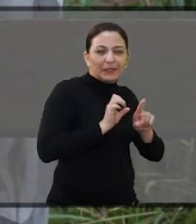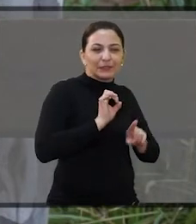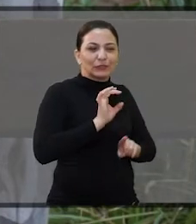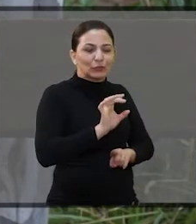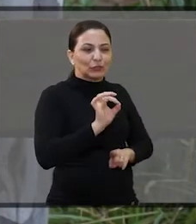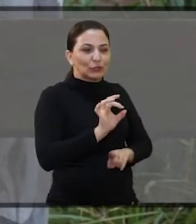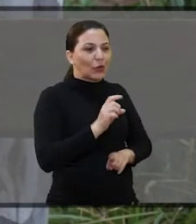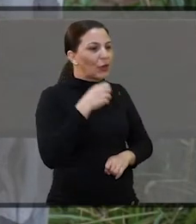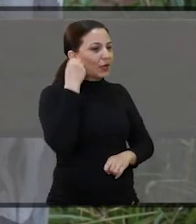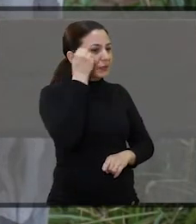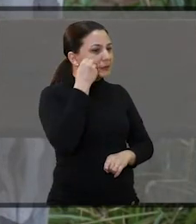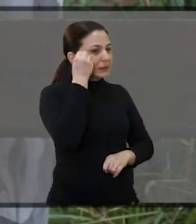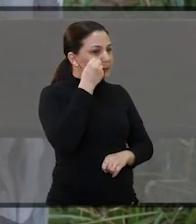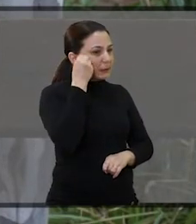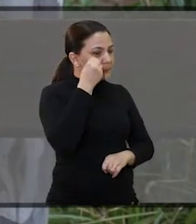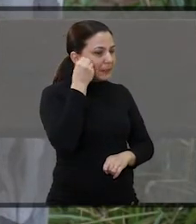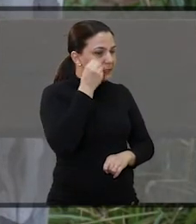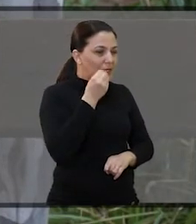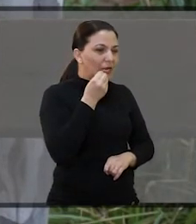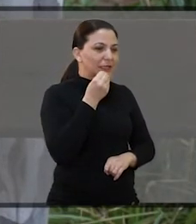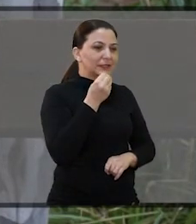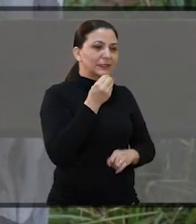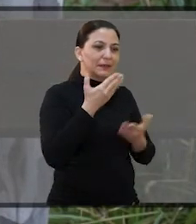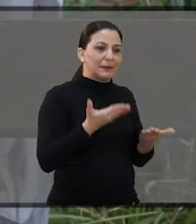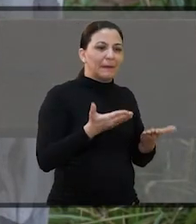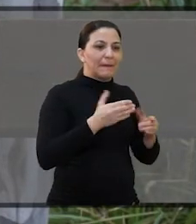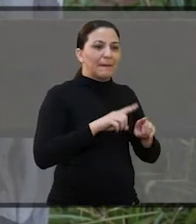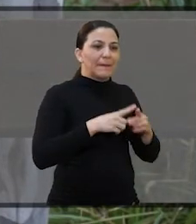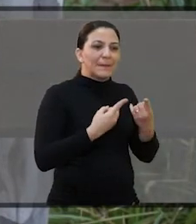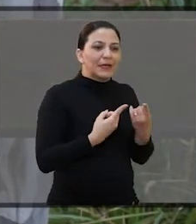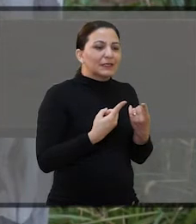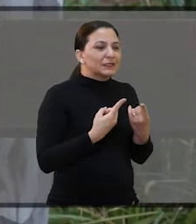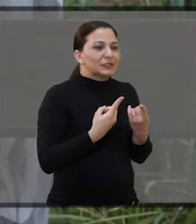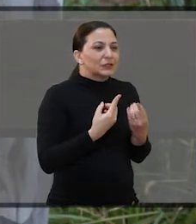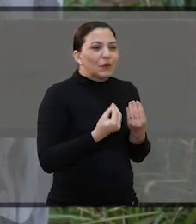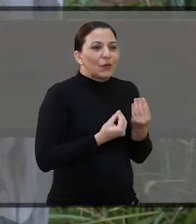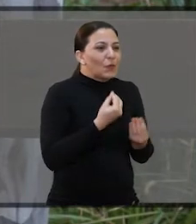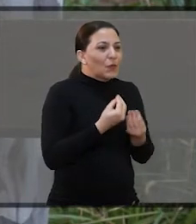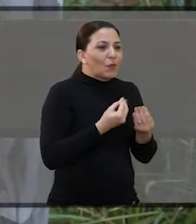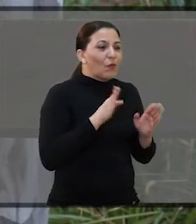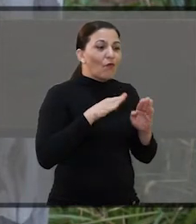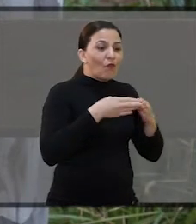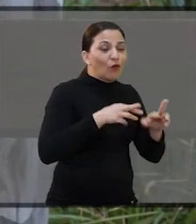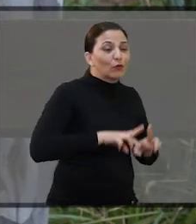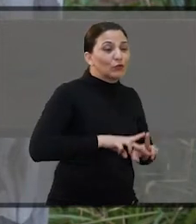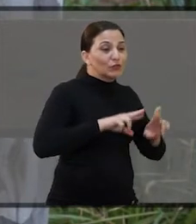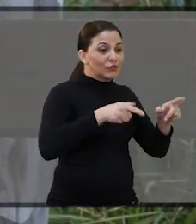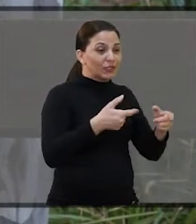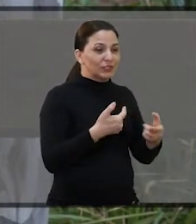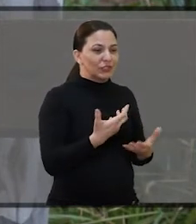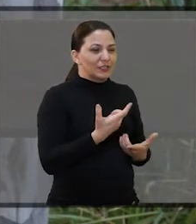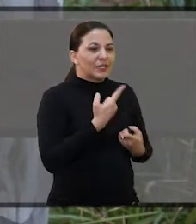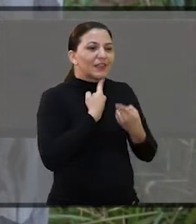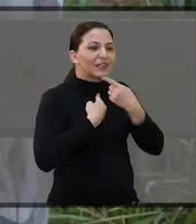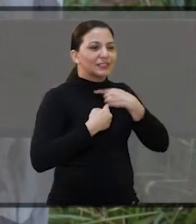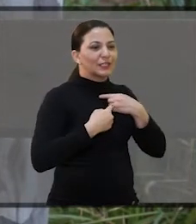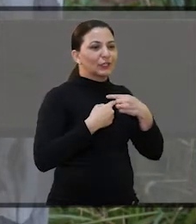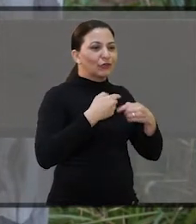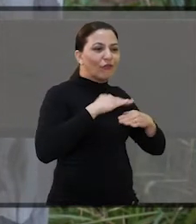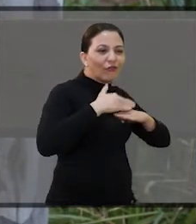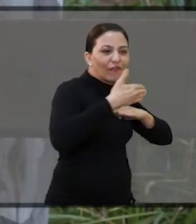mês como experiência mesmo, que eu não pensava que eu ia ficar aqui, porque o meu foco não era isso. O meu foco era